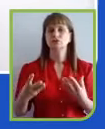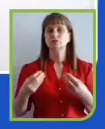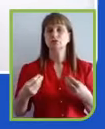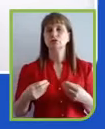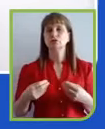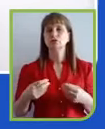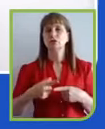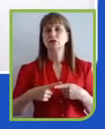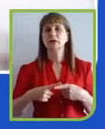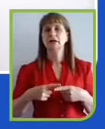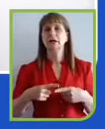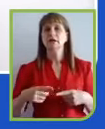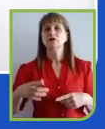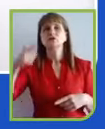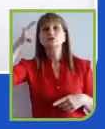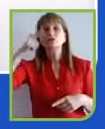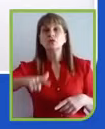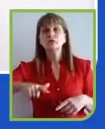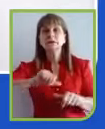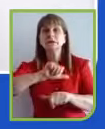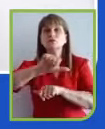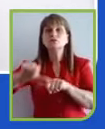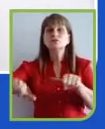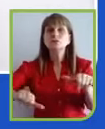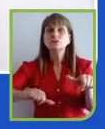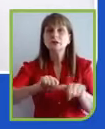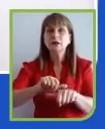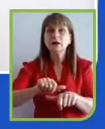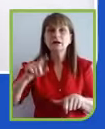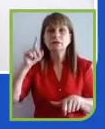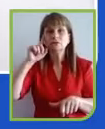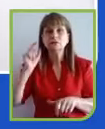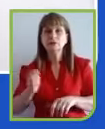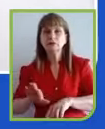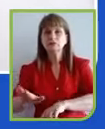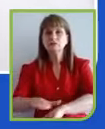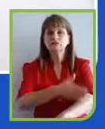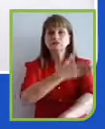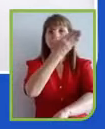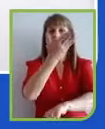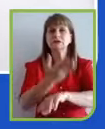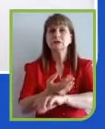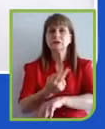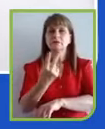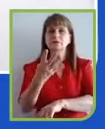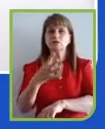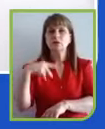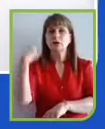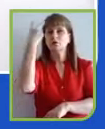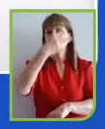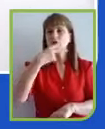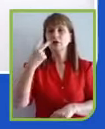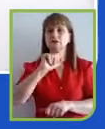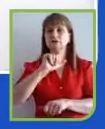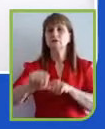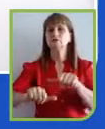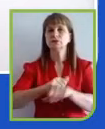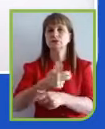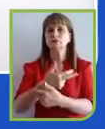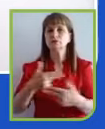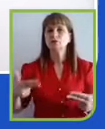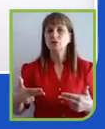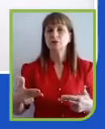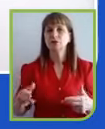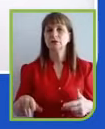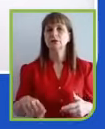organização, mantendo todas as operações. Na empresa que eu trabalho não foi diferente, uma empresa de utility que está ali na